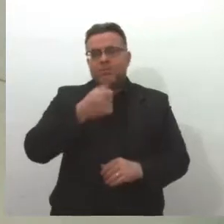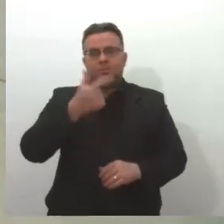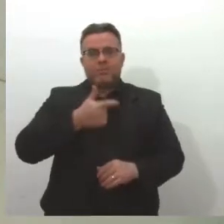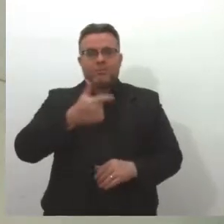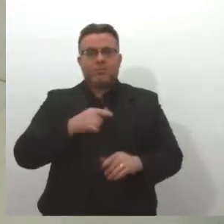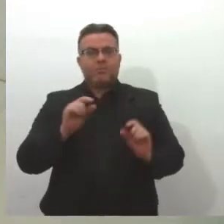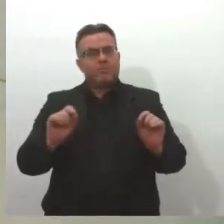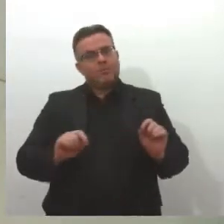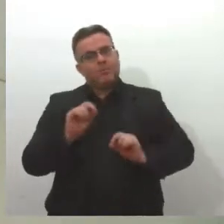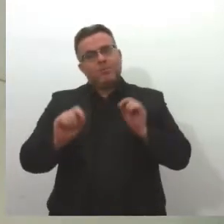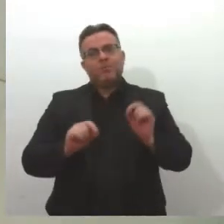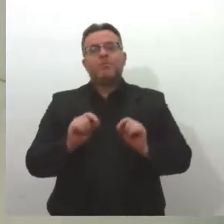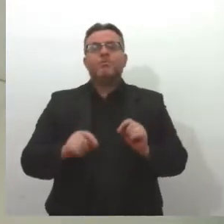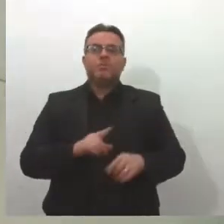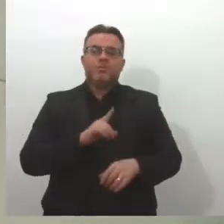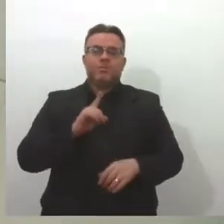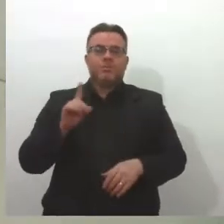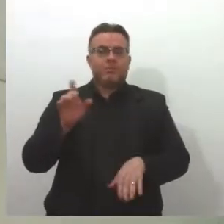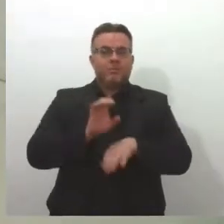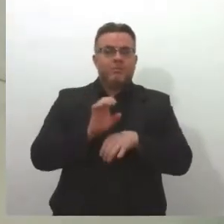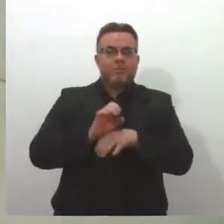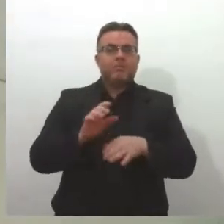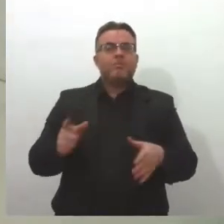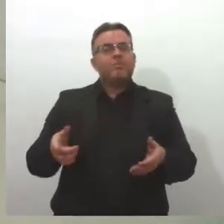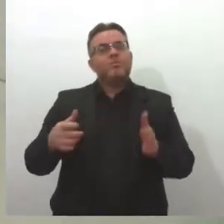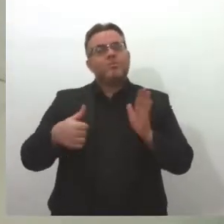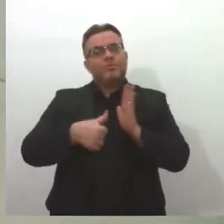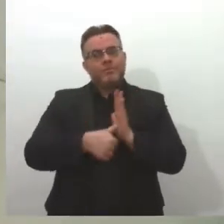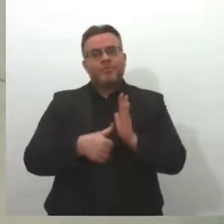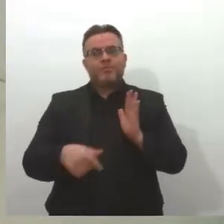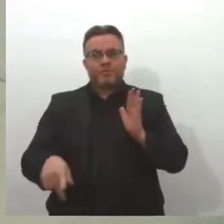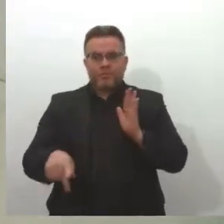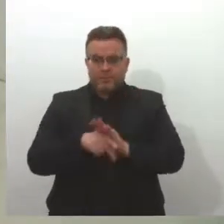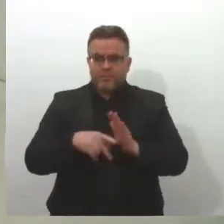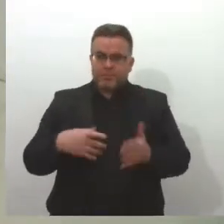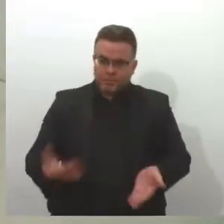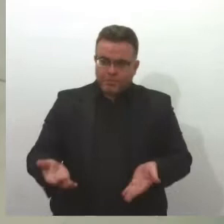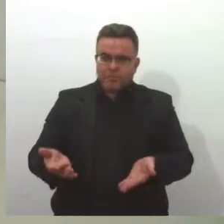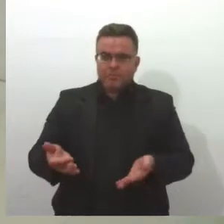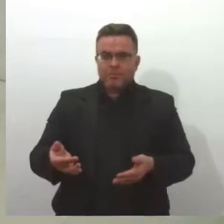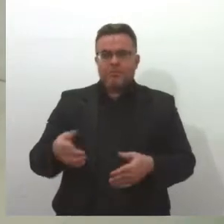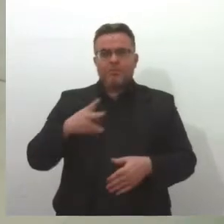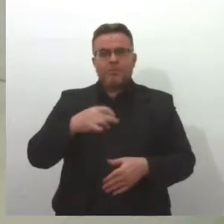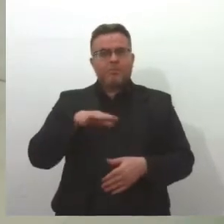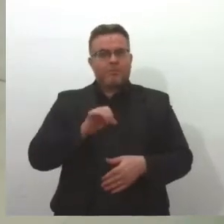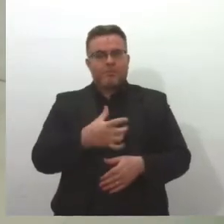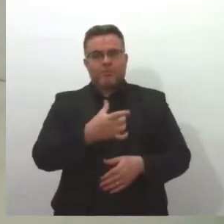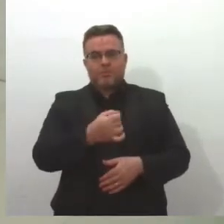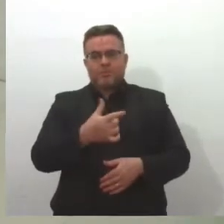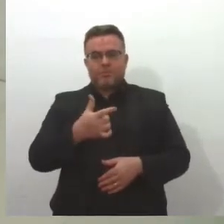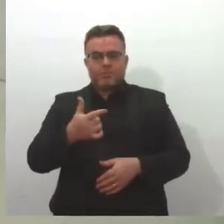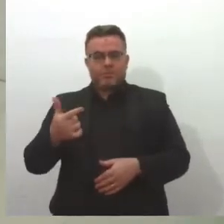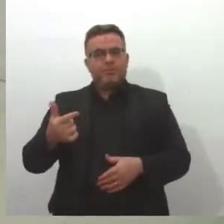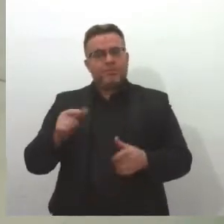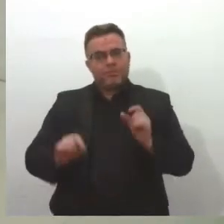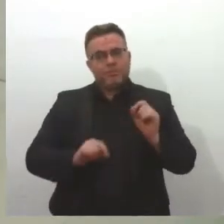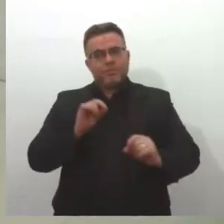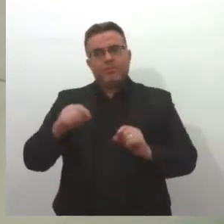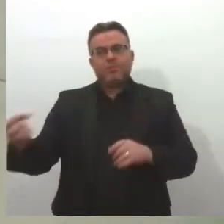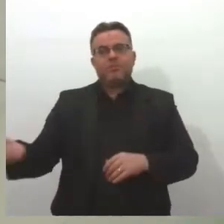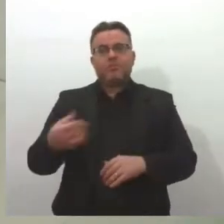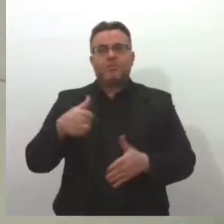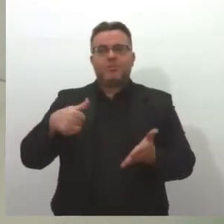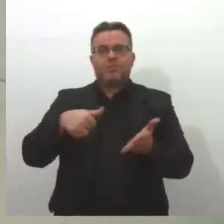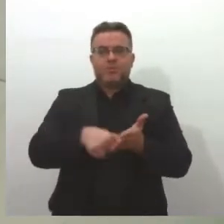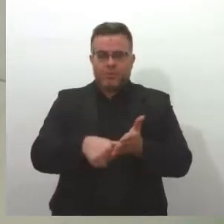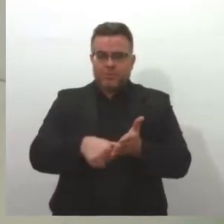Olha, os órgãos estaduais de identificação têm até o mês de março de 2022 para se adequar aos padrões da nova carteira